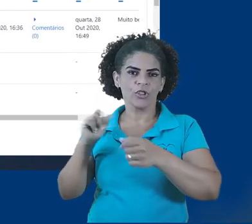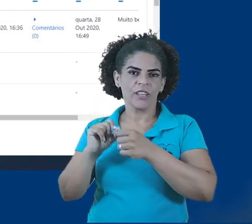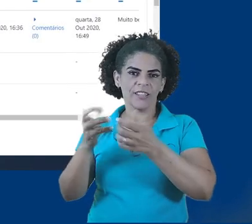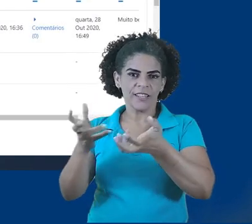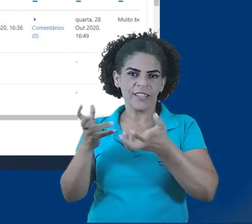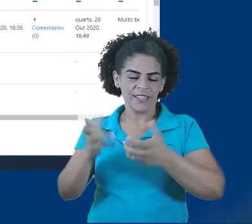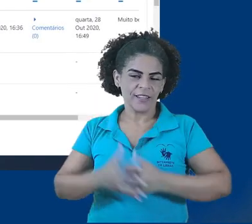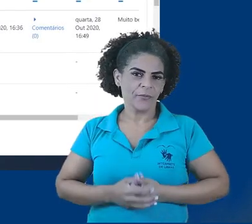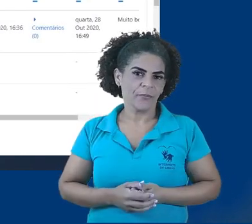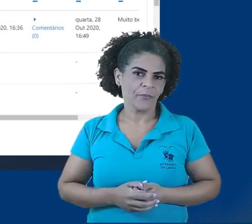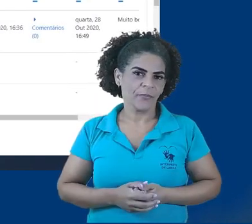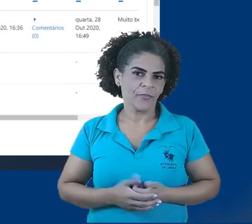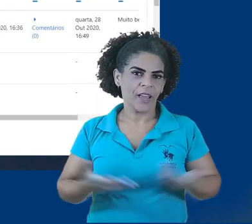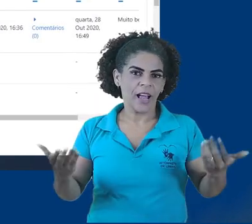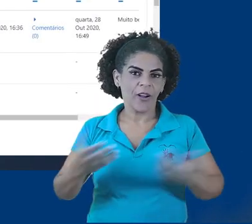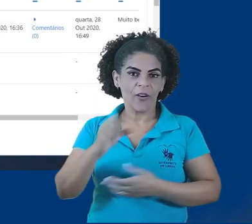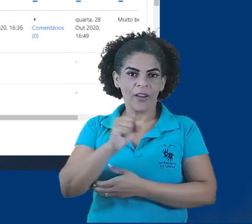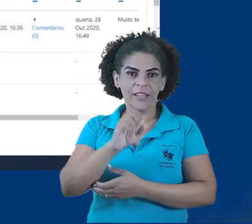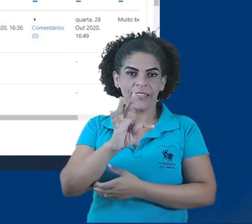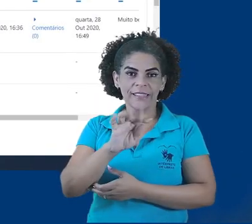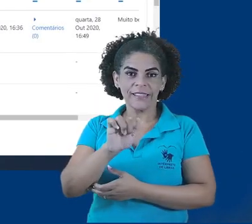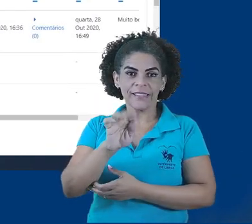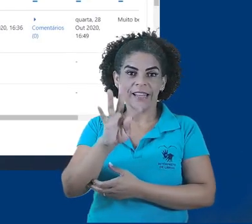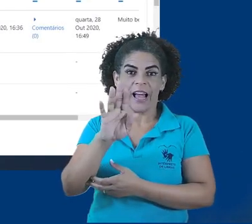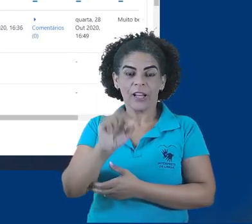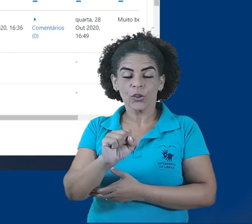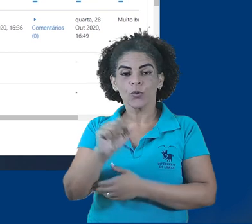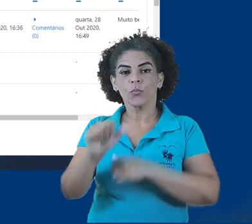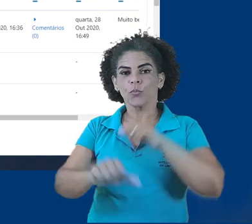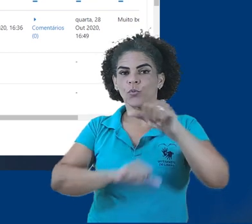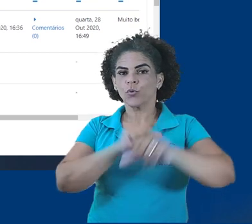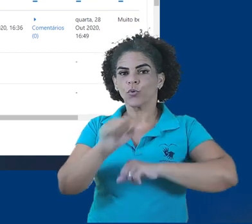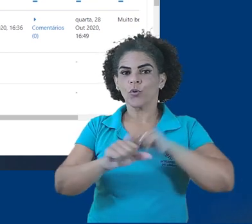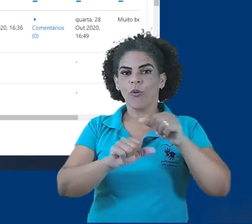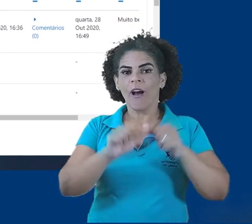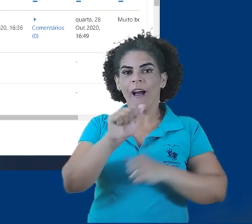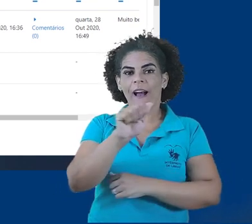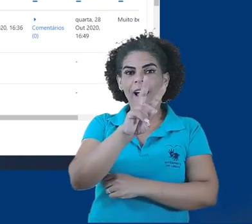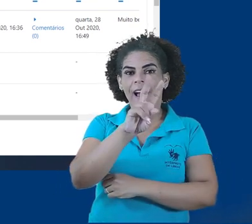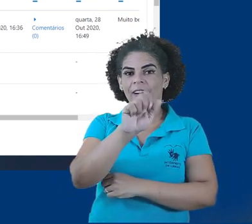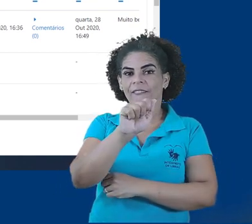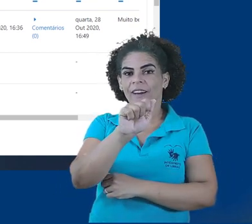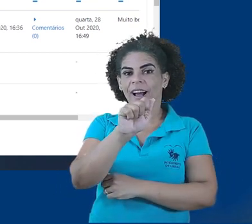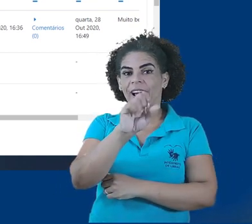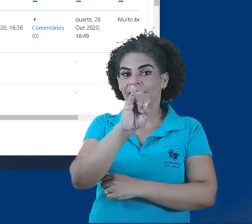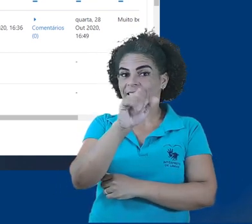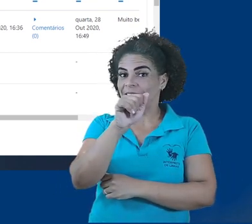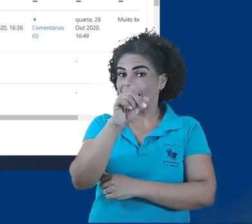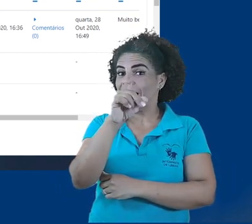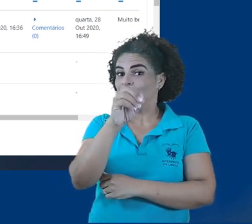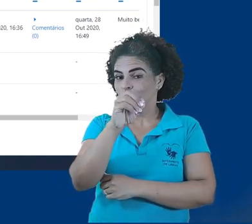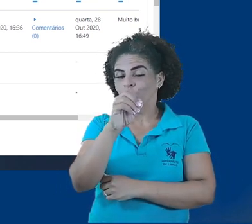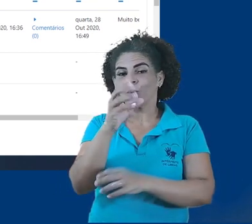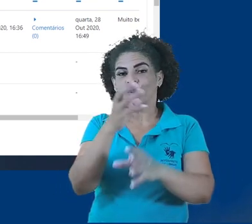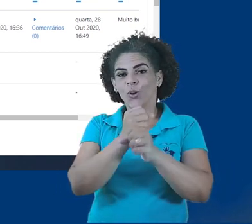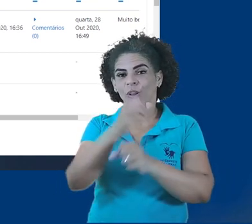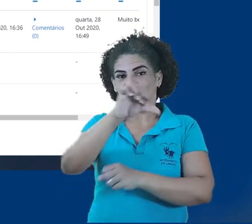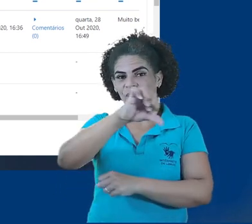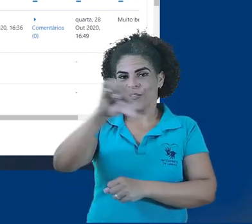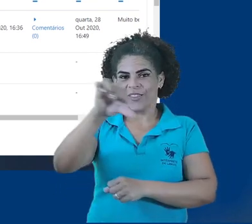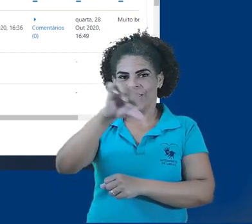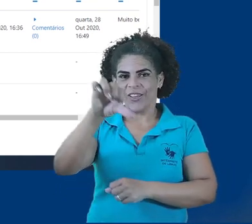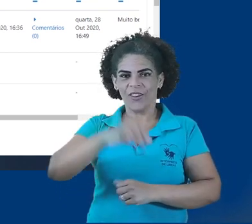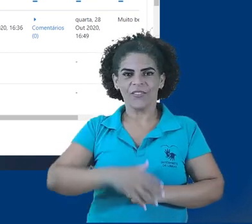fiz as alterações que eu queria. Agora, o status mudou de enviado para avaliação e avaliado com a nota